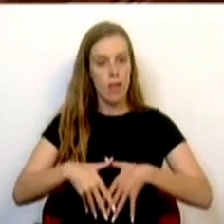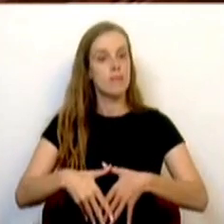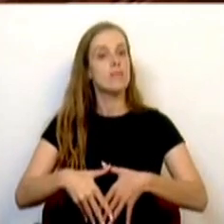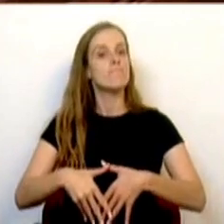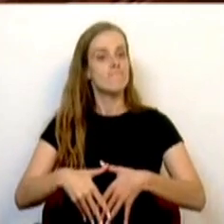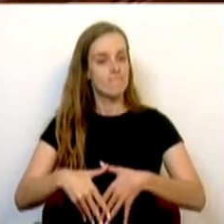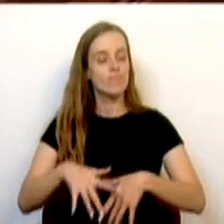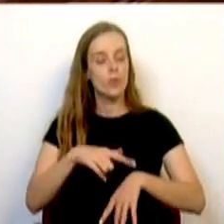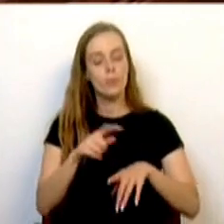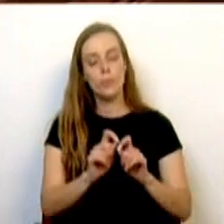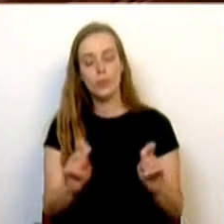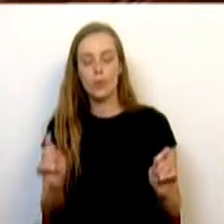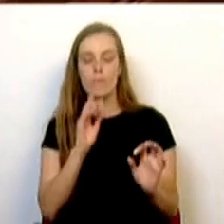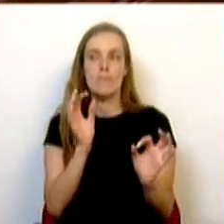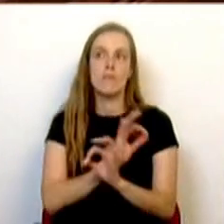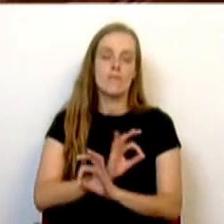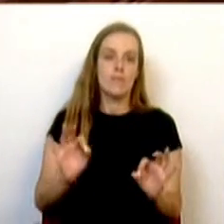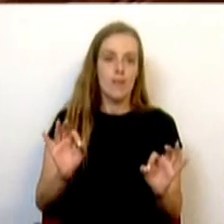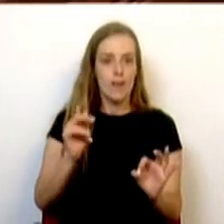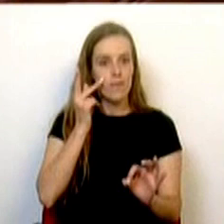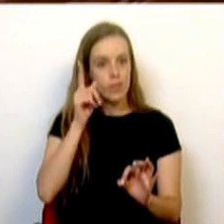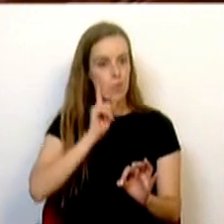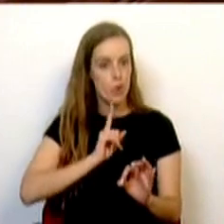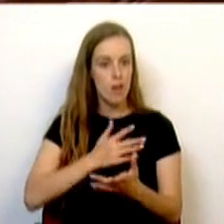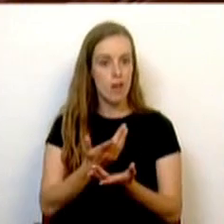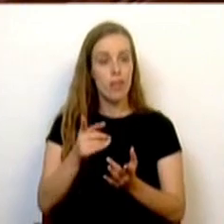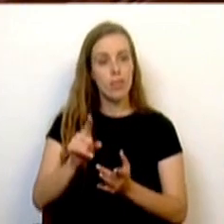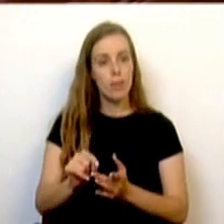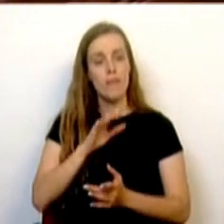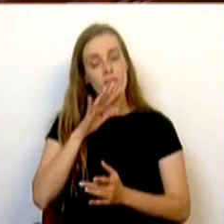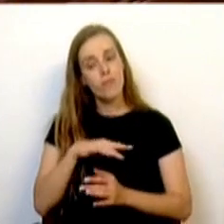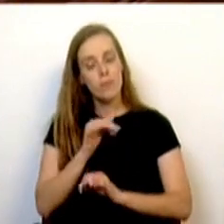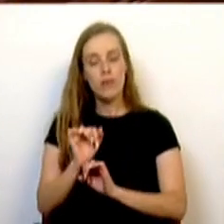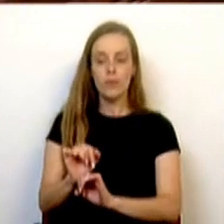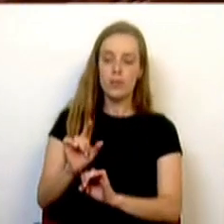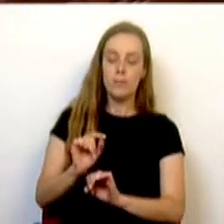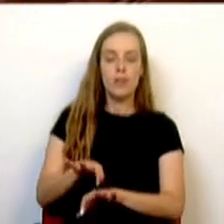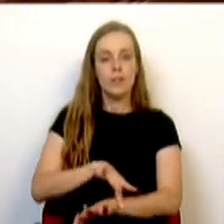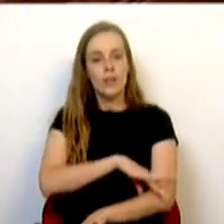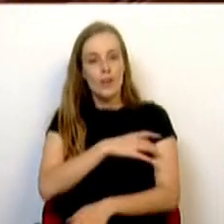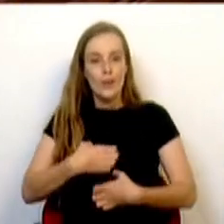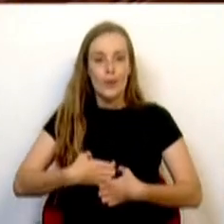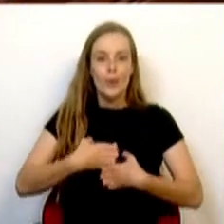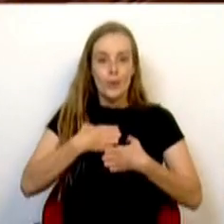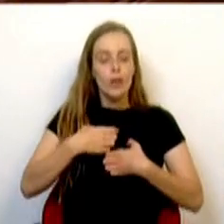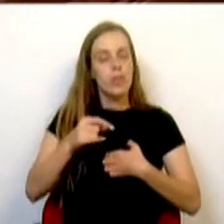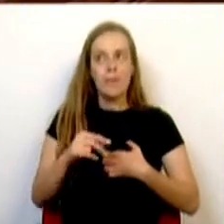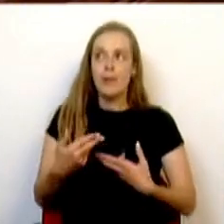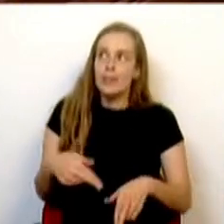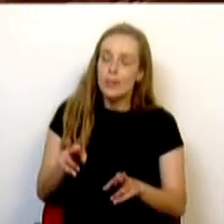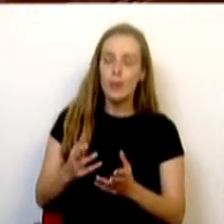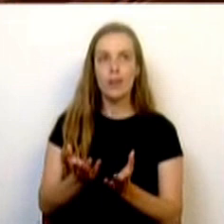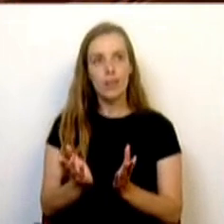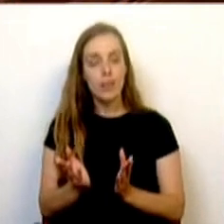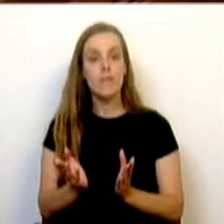período extraordinário na vida da mulher, da família e da comunidade, repleto de emoções e expectativas. É uma